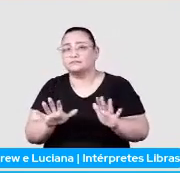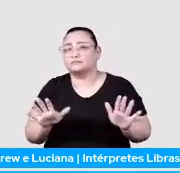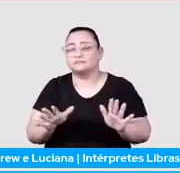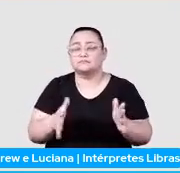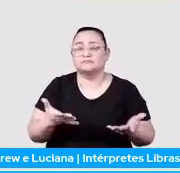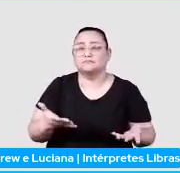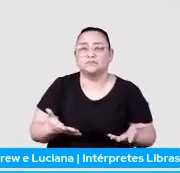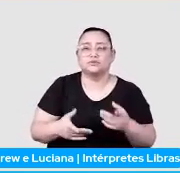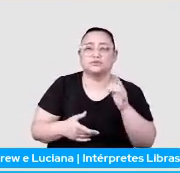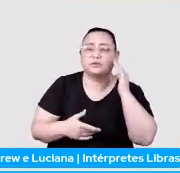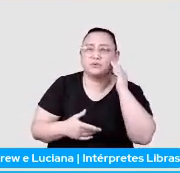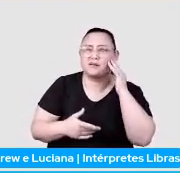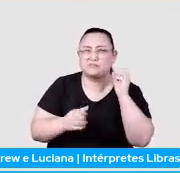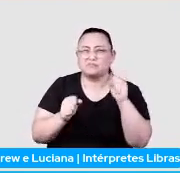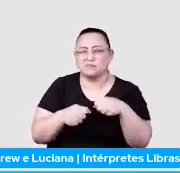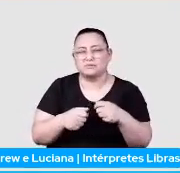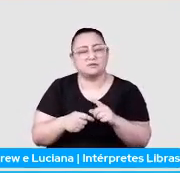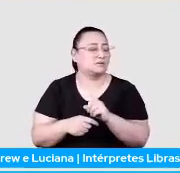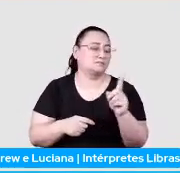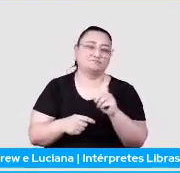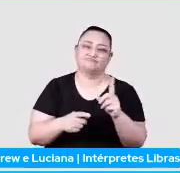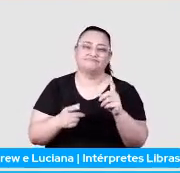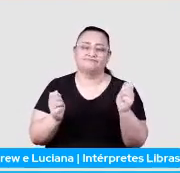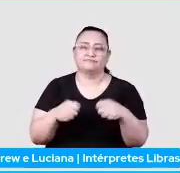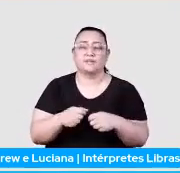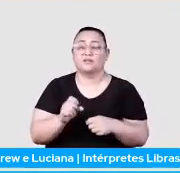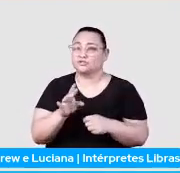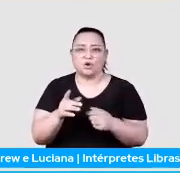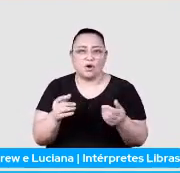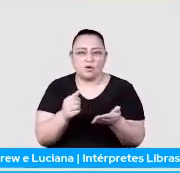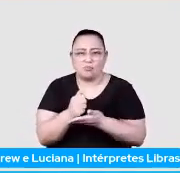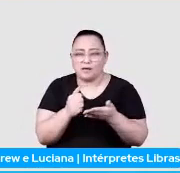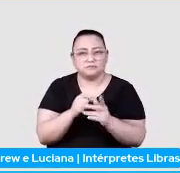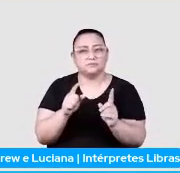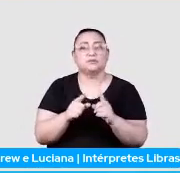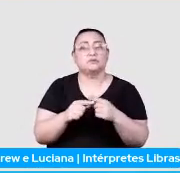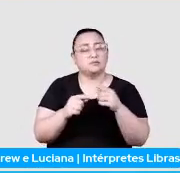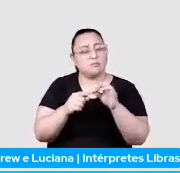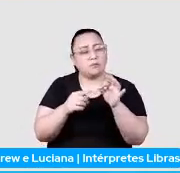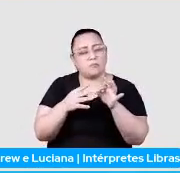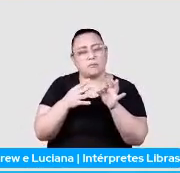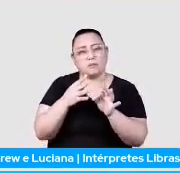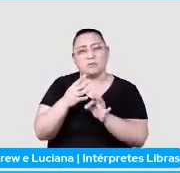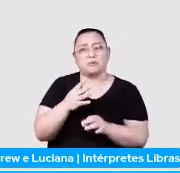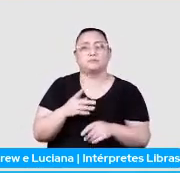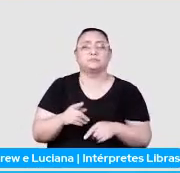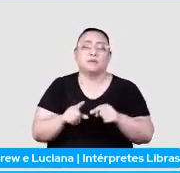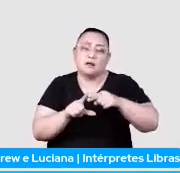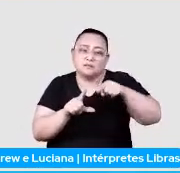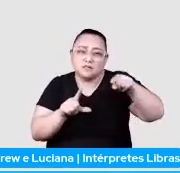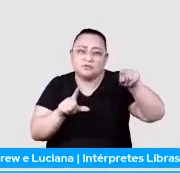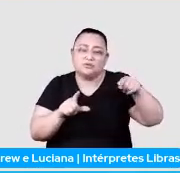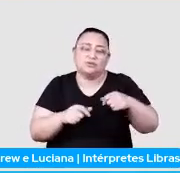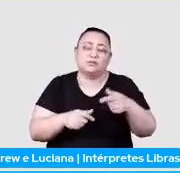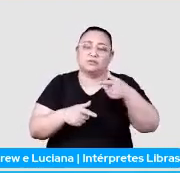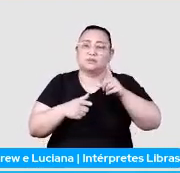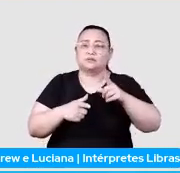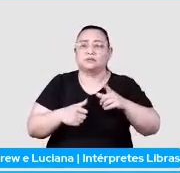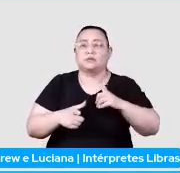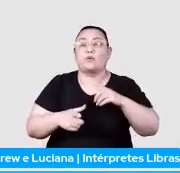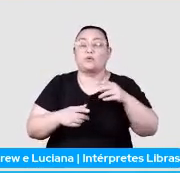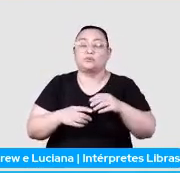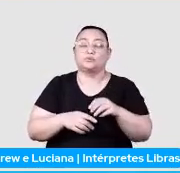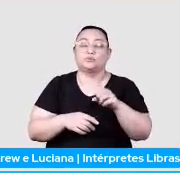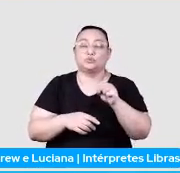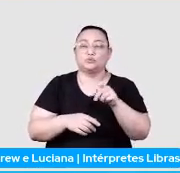Só pode dar para fazer isso? Não. Se você ver aqui, o que eu estava falando das estatísticas anteriormente, o ScrapAge